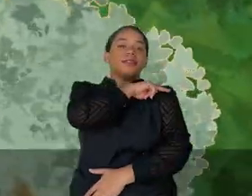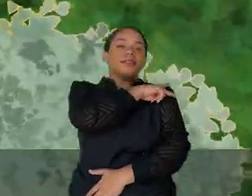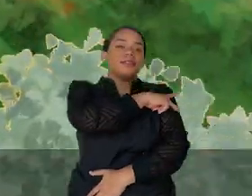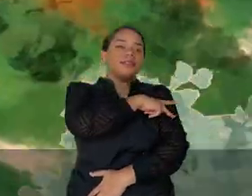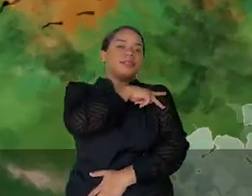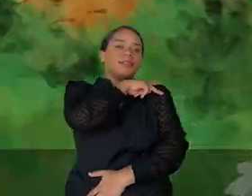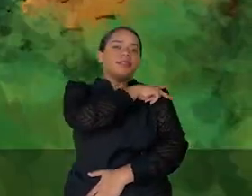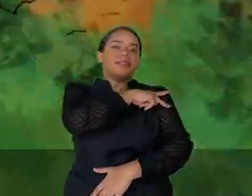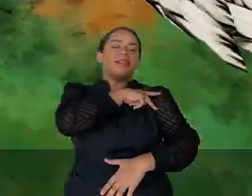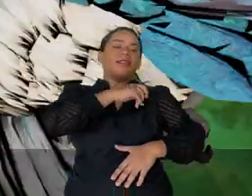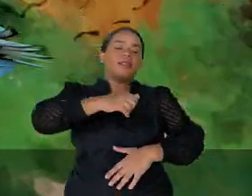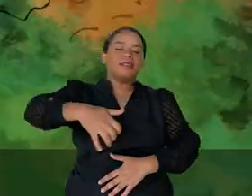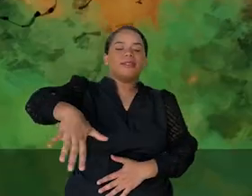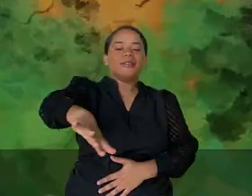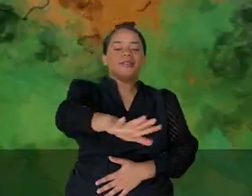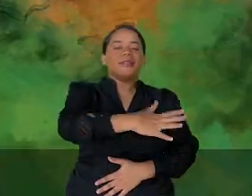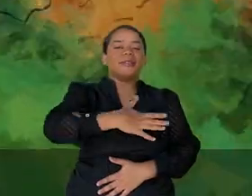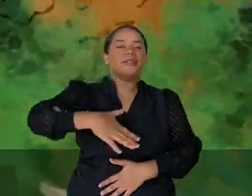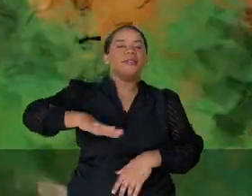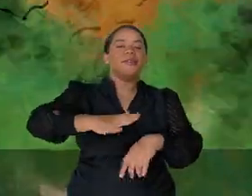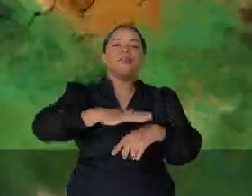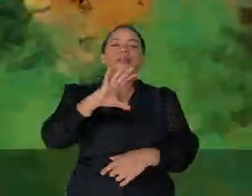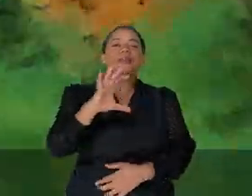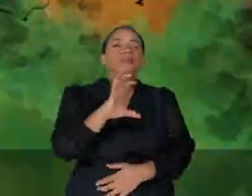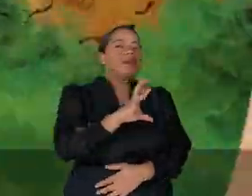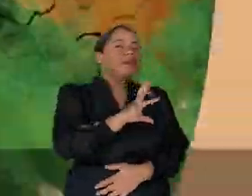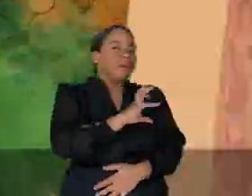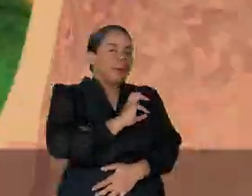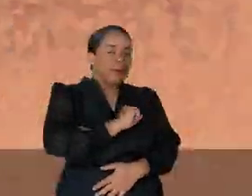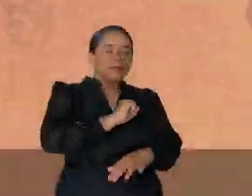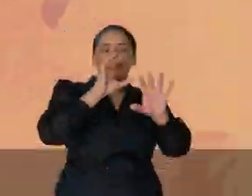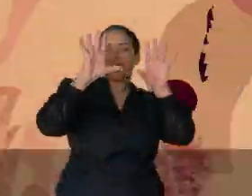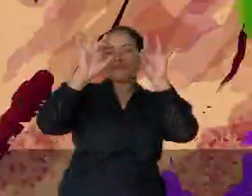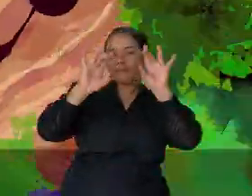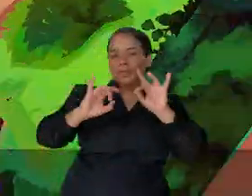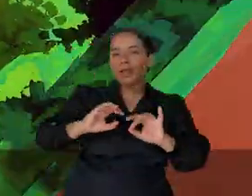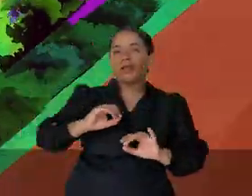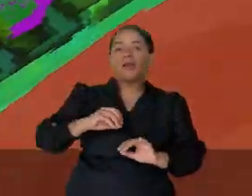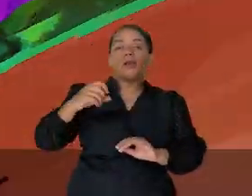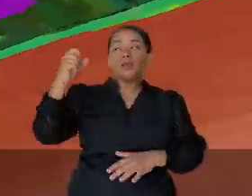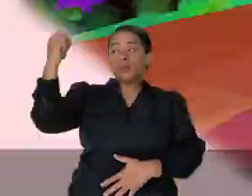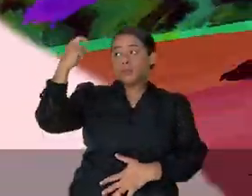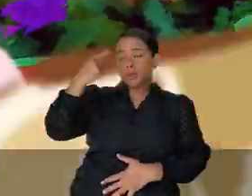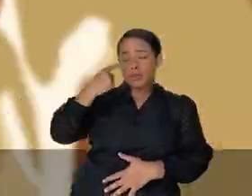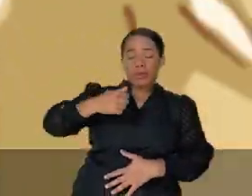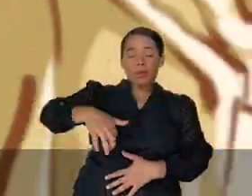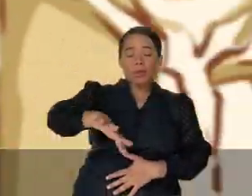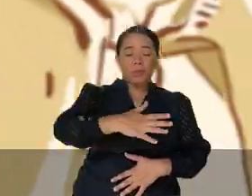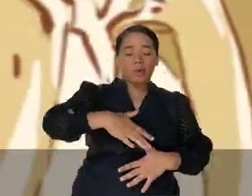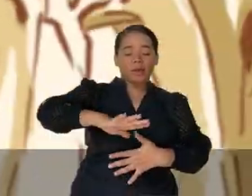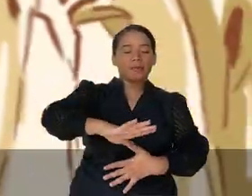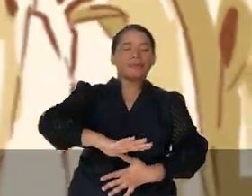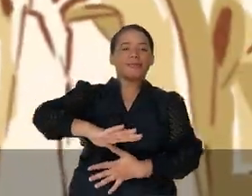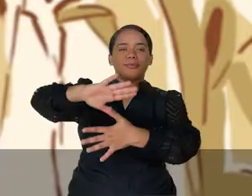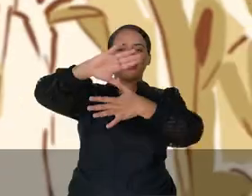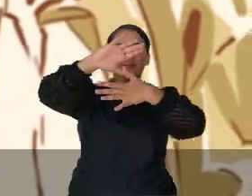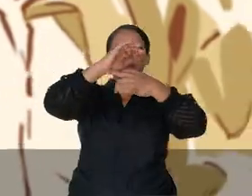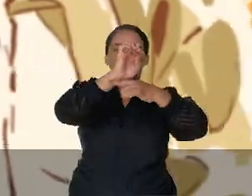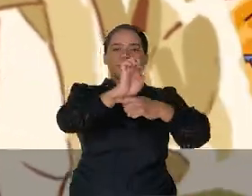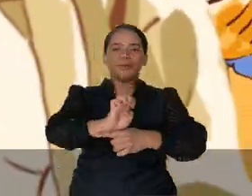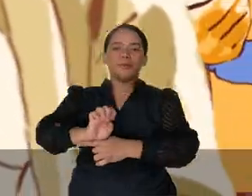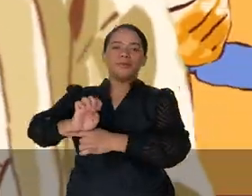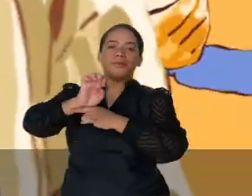Piauí, terra querida, filha do sol do Equador,